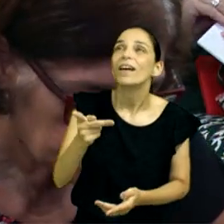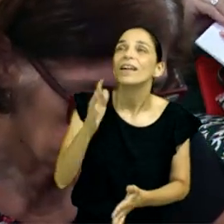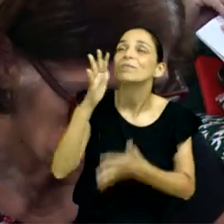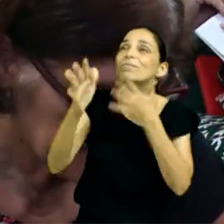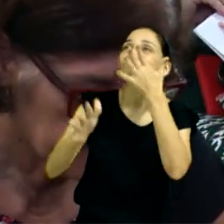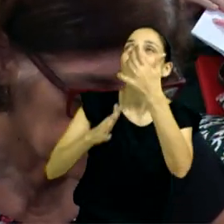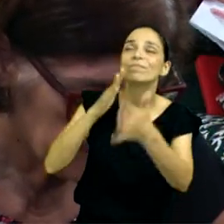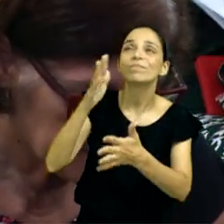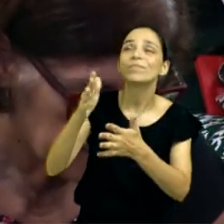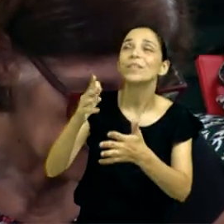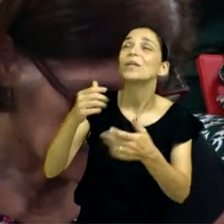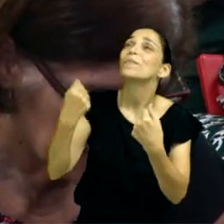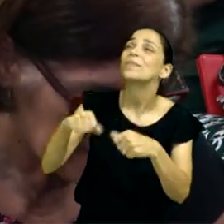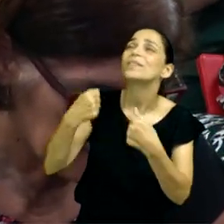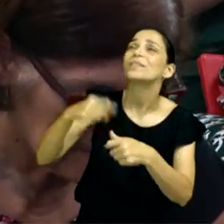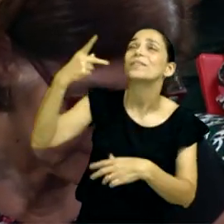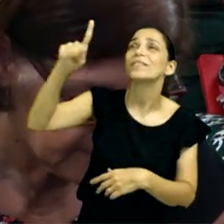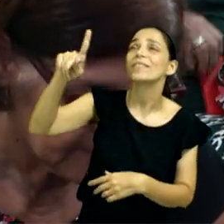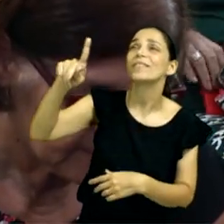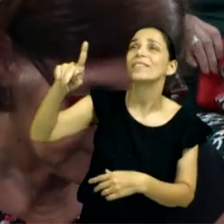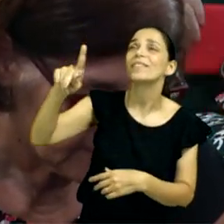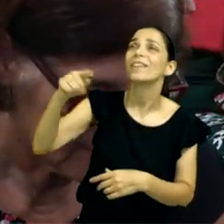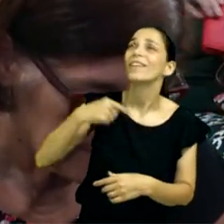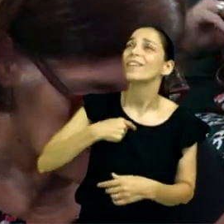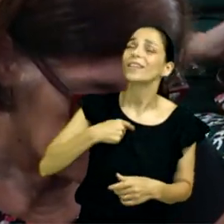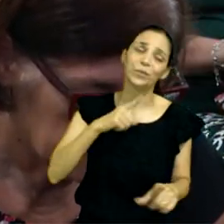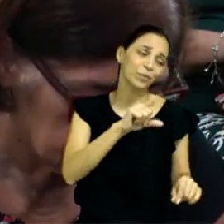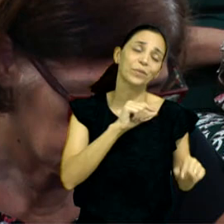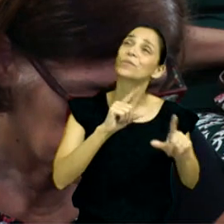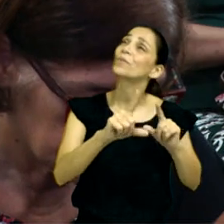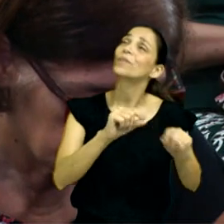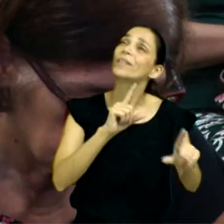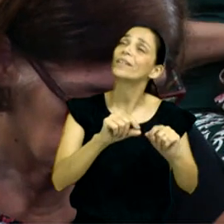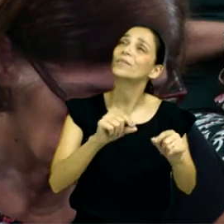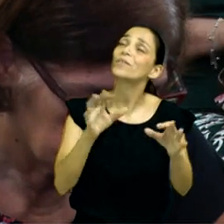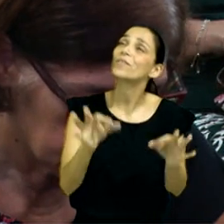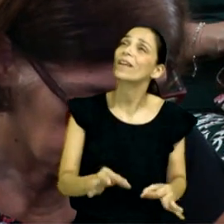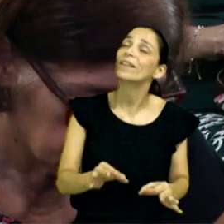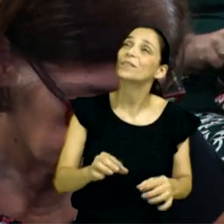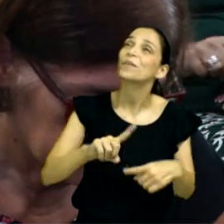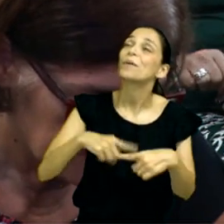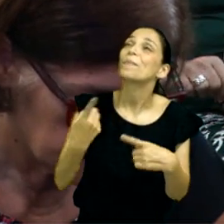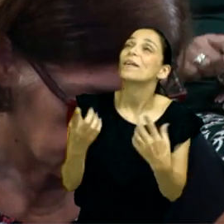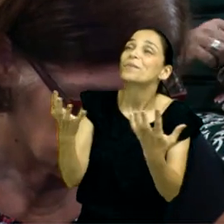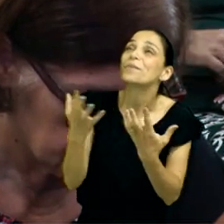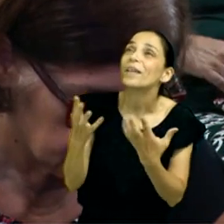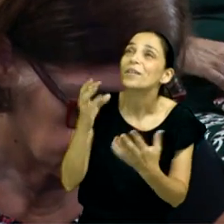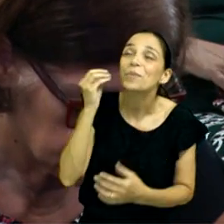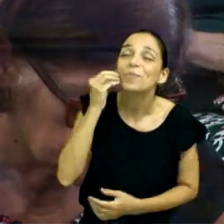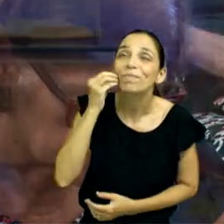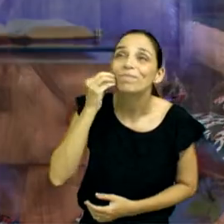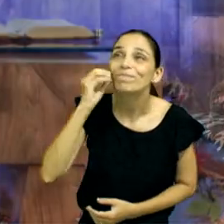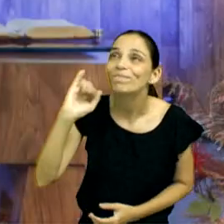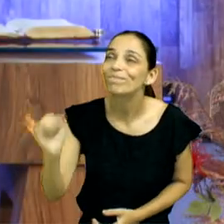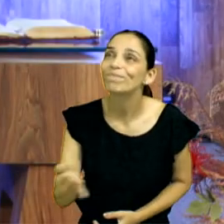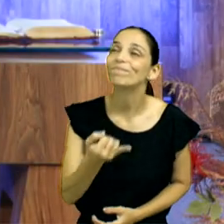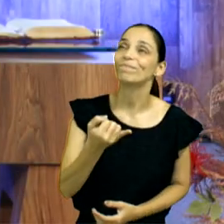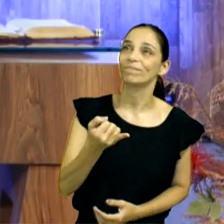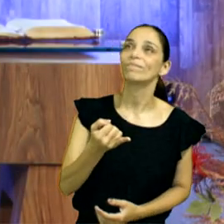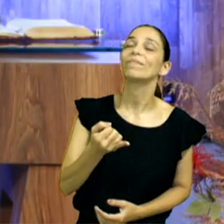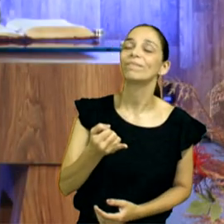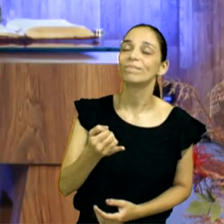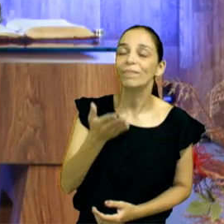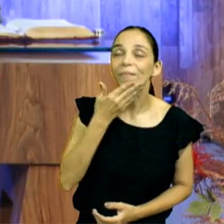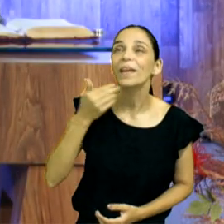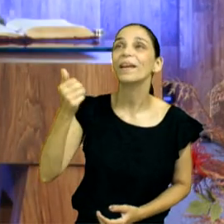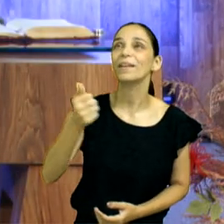eu não tenho feito, talvez as melhores escolhas, para a minha vida, mas eu quero, aproveitar melhor, as oportunidades, que o Senhor